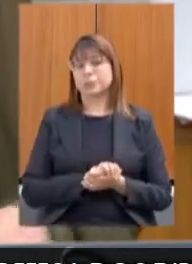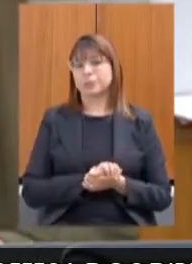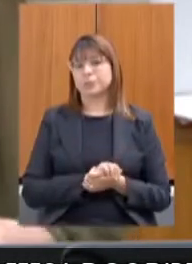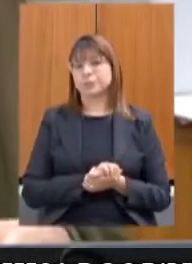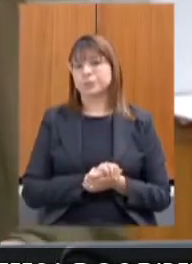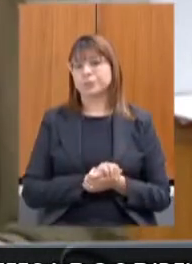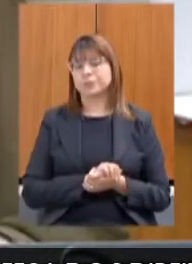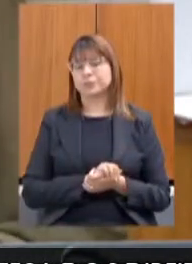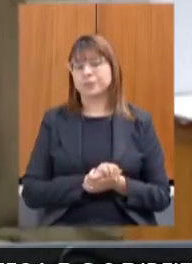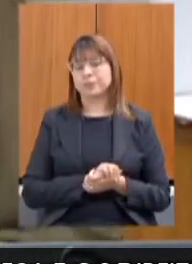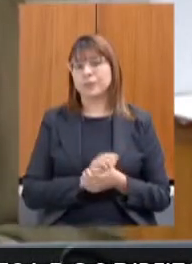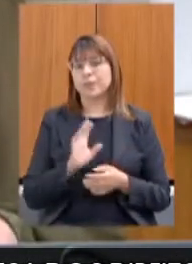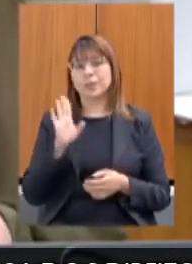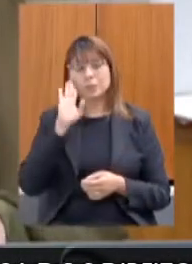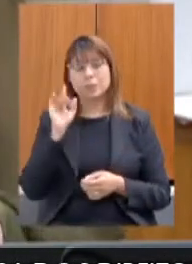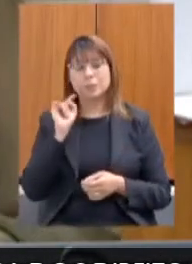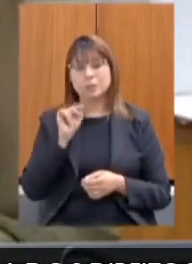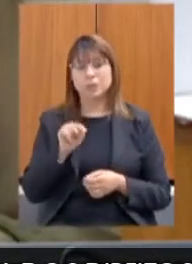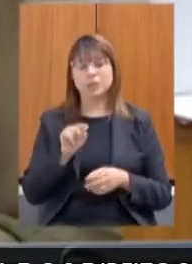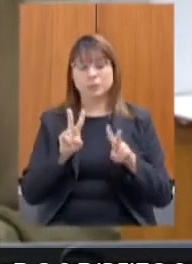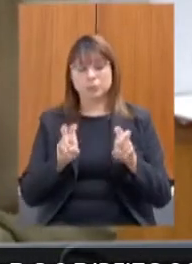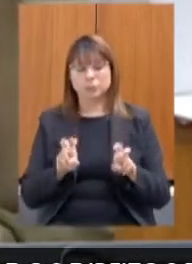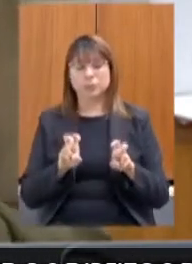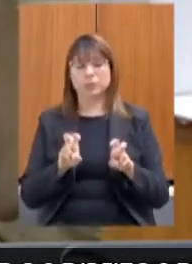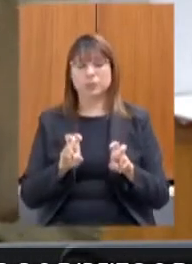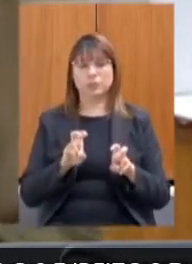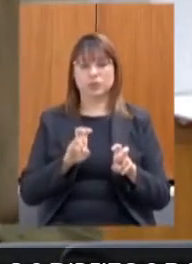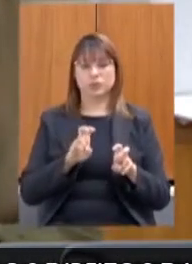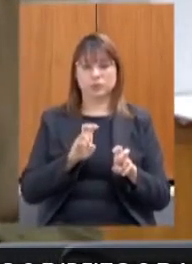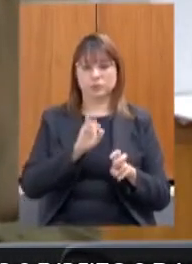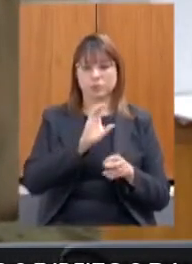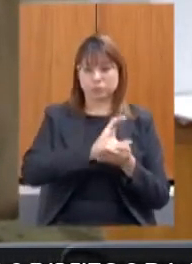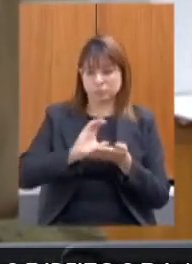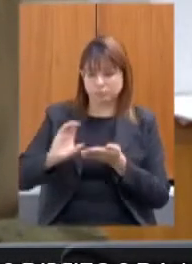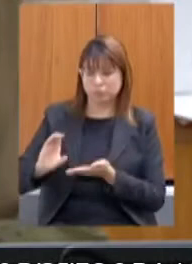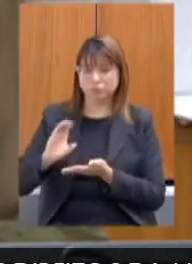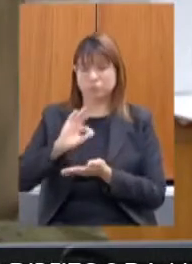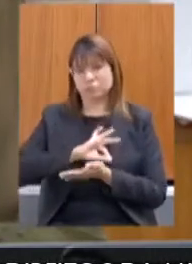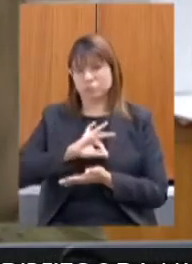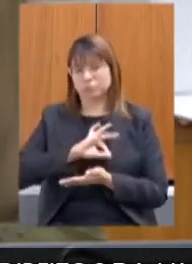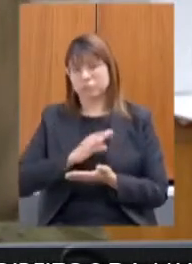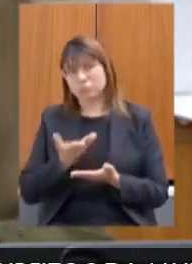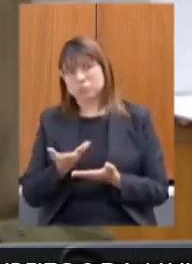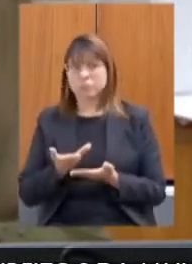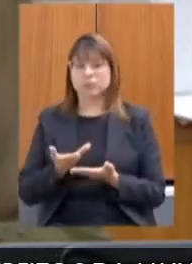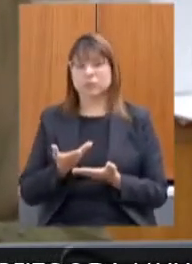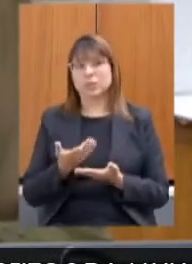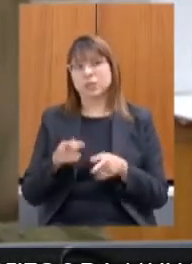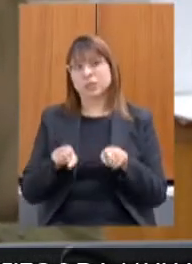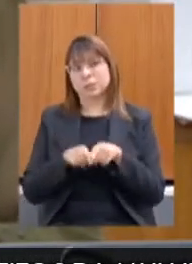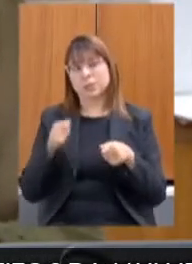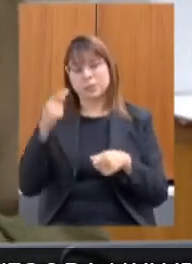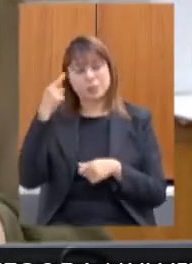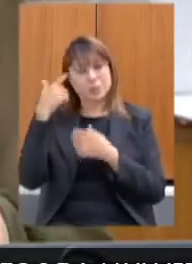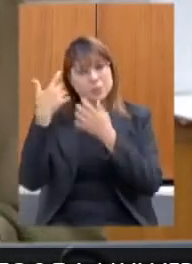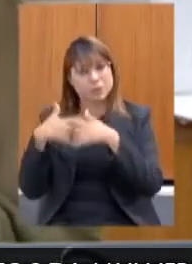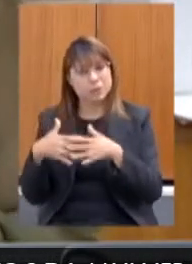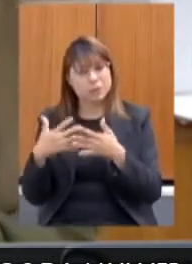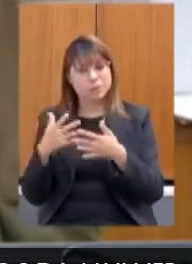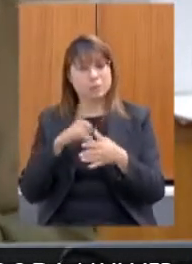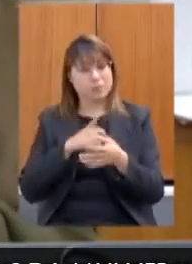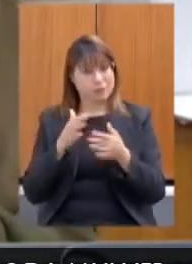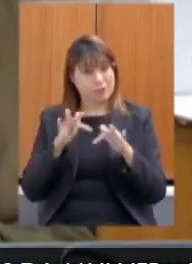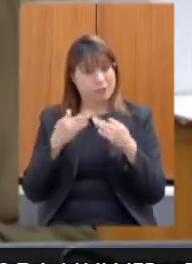exatamente essa questão de transferência de renda, mas também nós temos que colocar também, eu queria, várias famílias que não estão